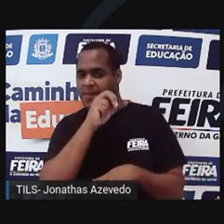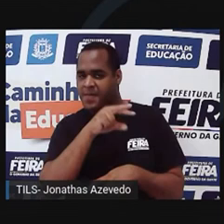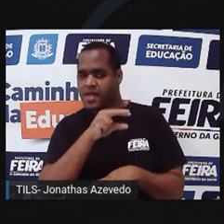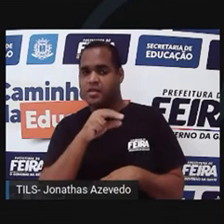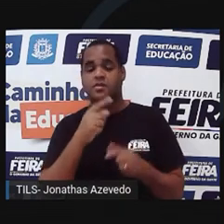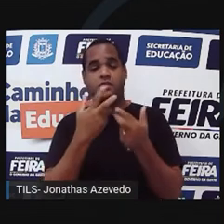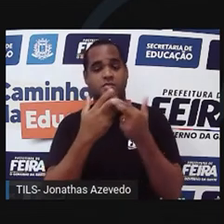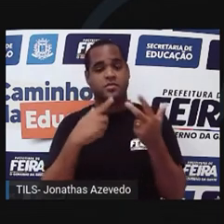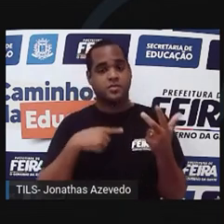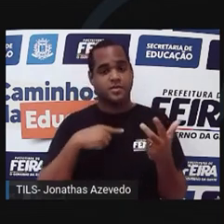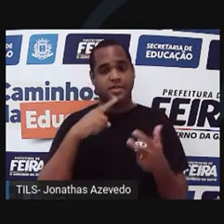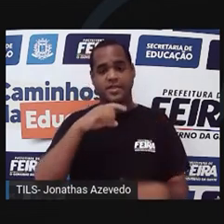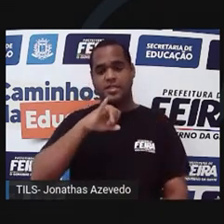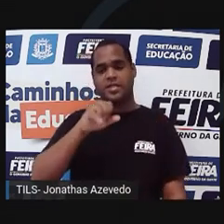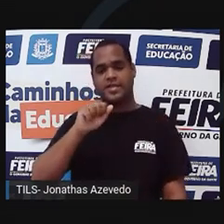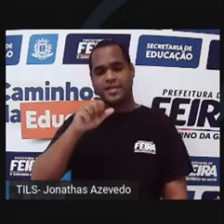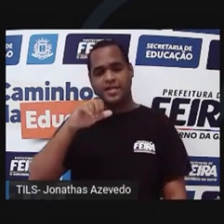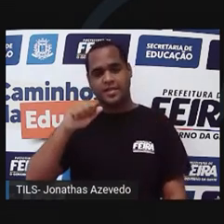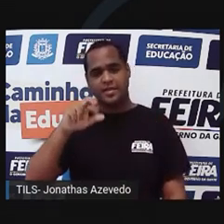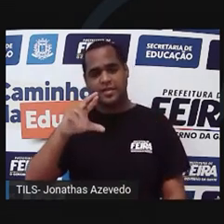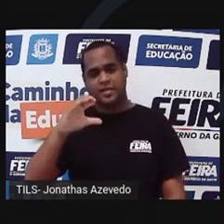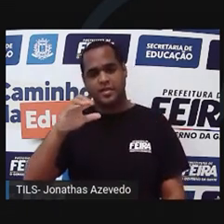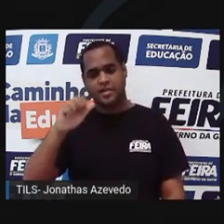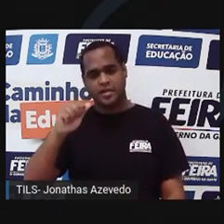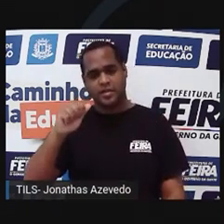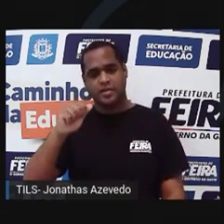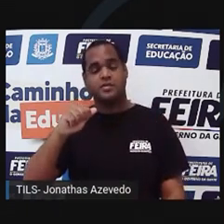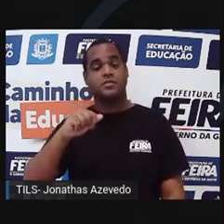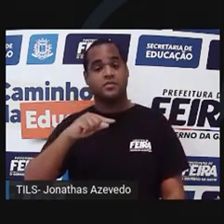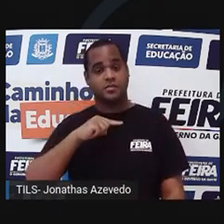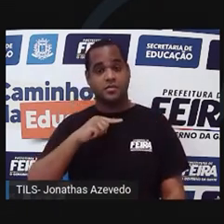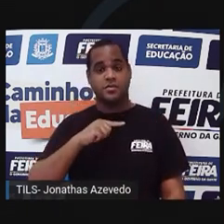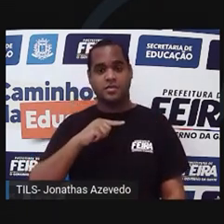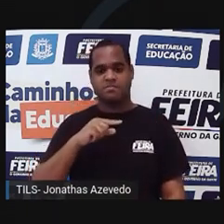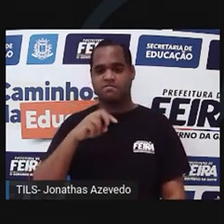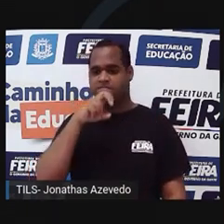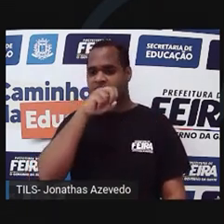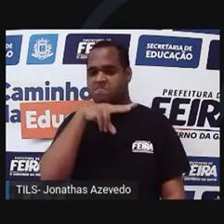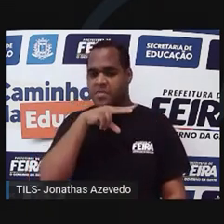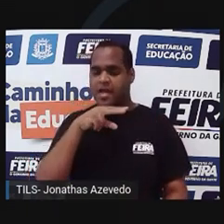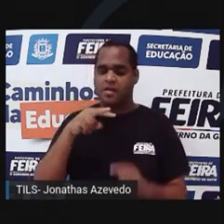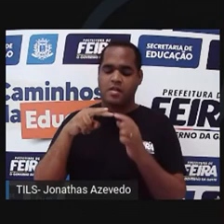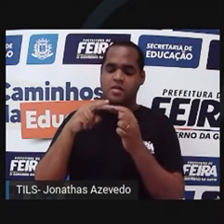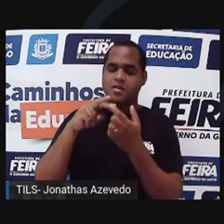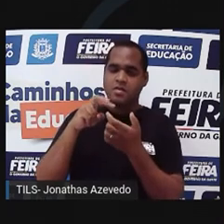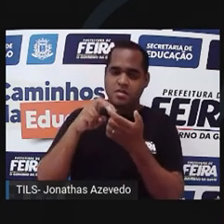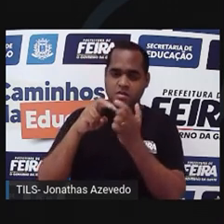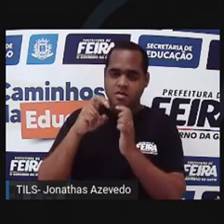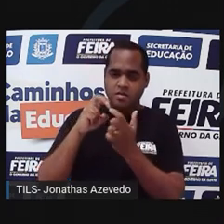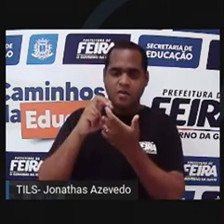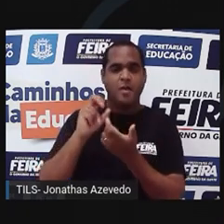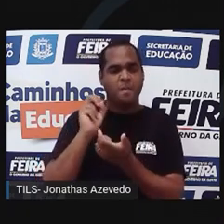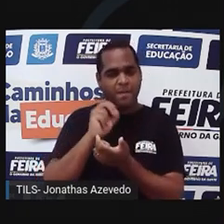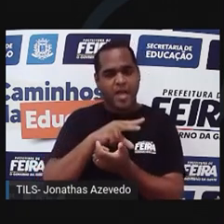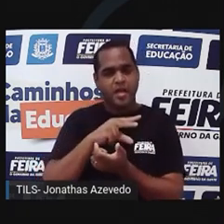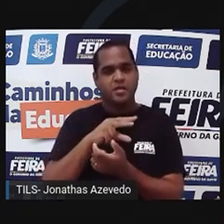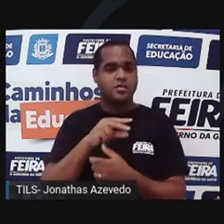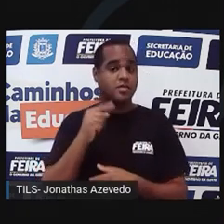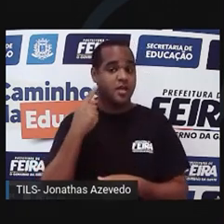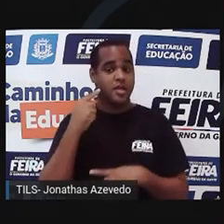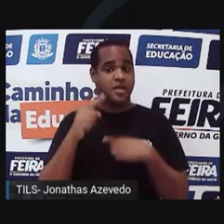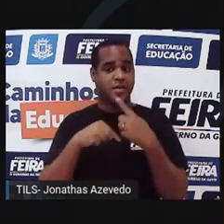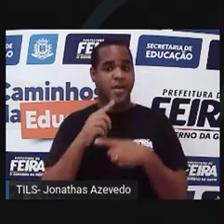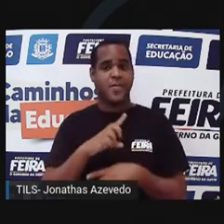observava-se que a jararaca lançava ali a sua peçonha na sua presa e que muitas vezes o animal não morria de